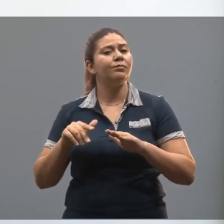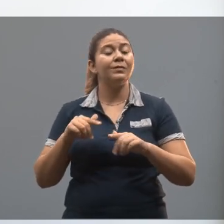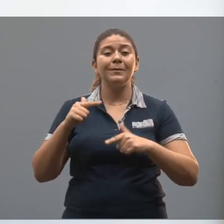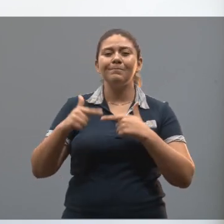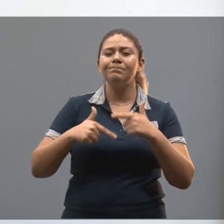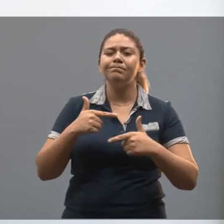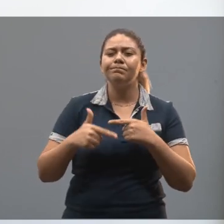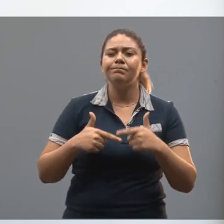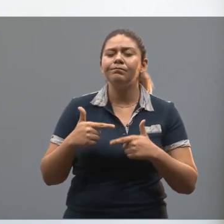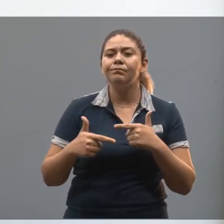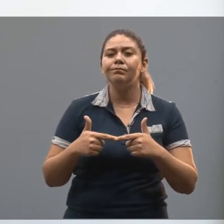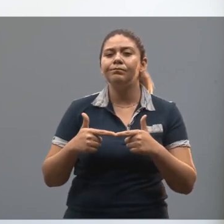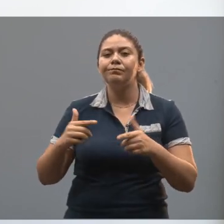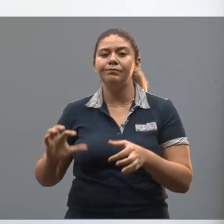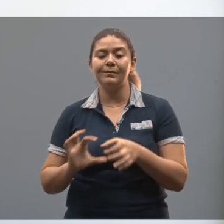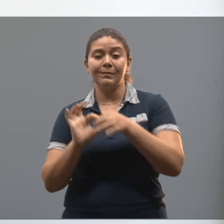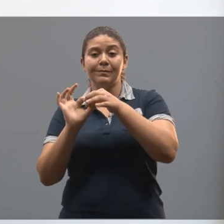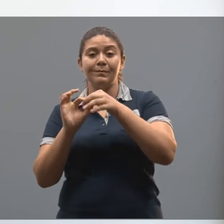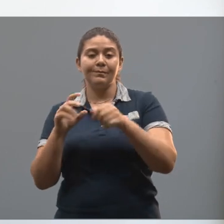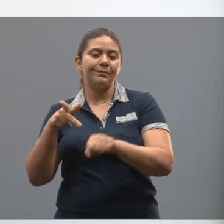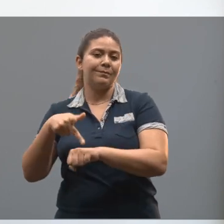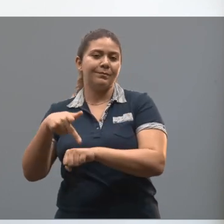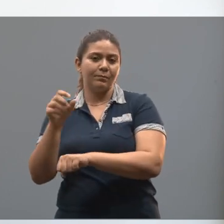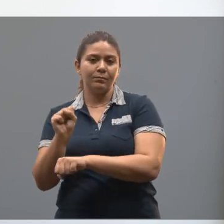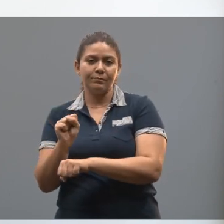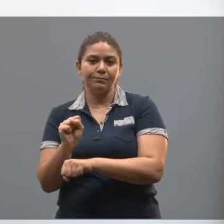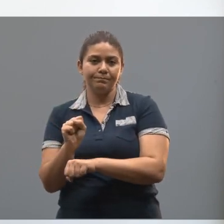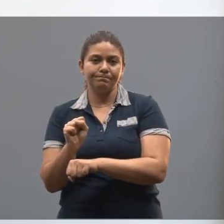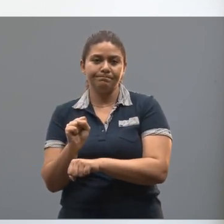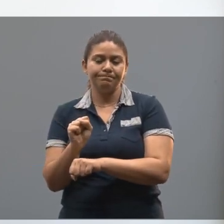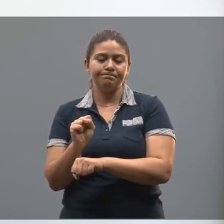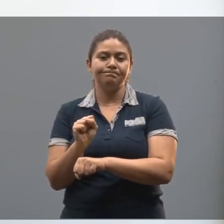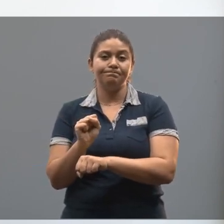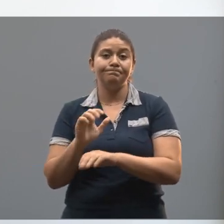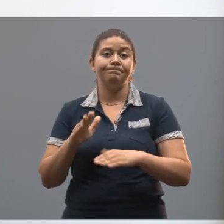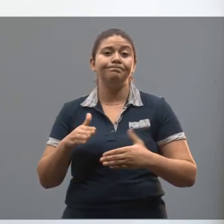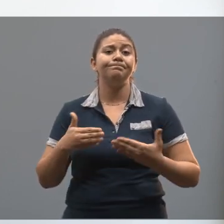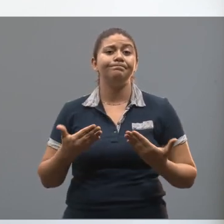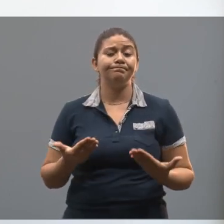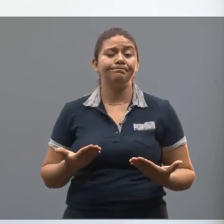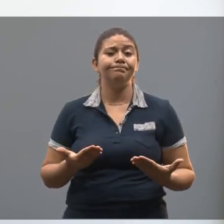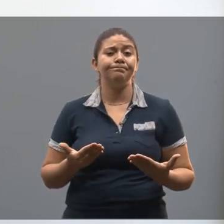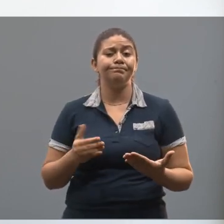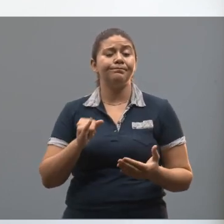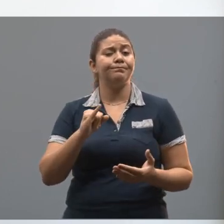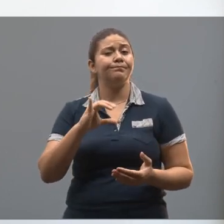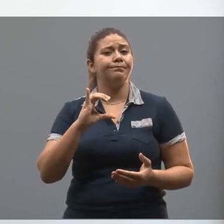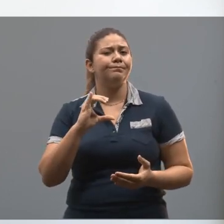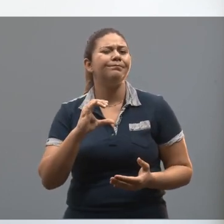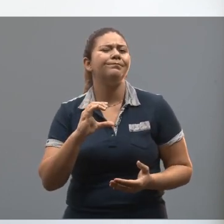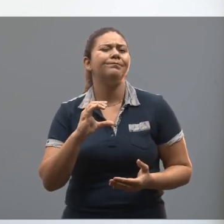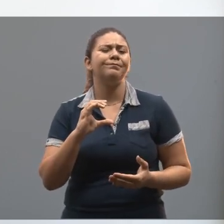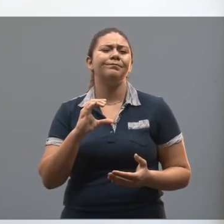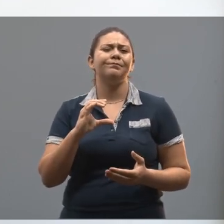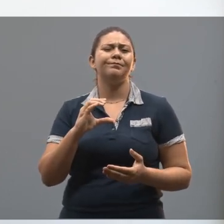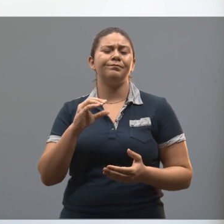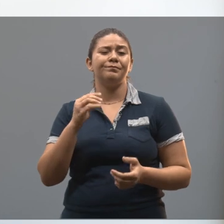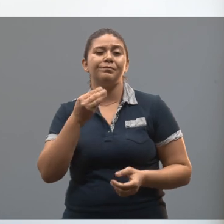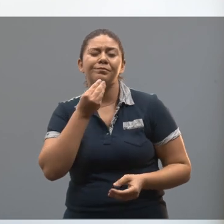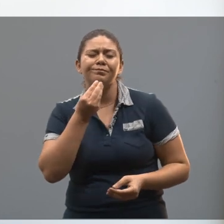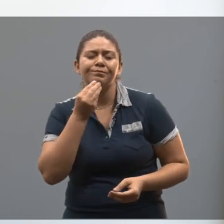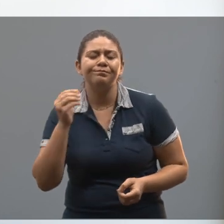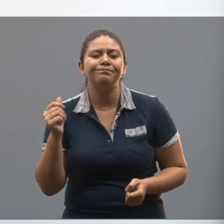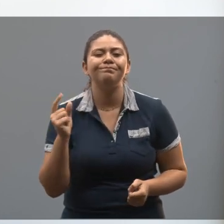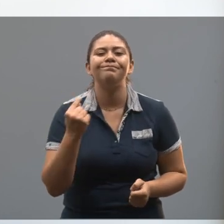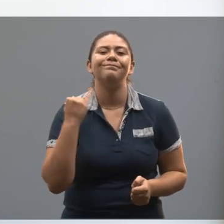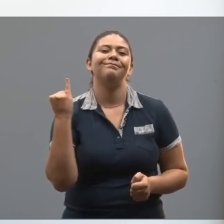é um trabalho, o trabalho é um ramo de um trabalho de pós-graduação. Então, a iniciação científica também